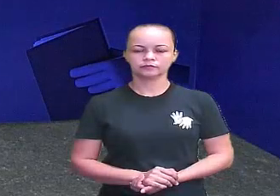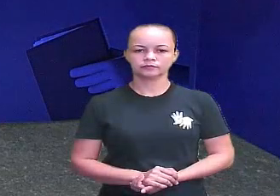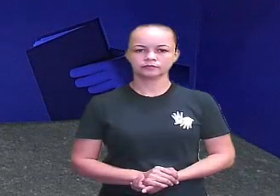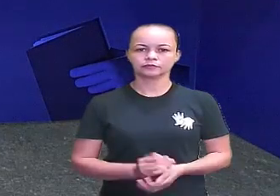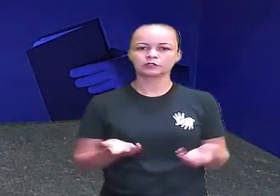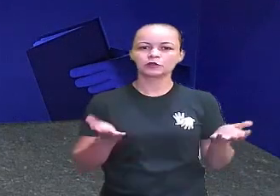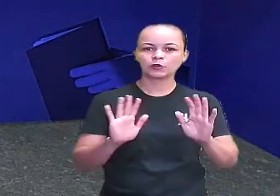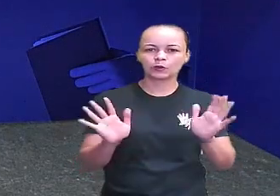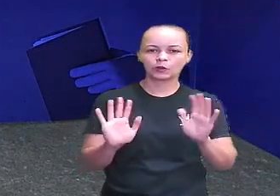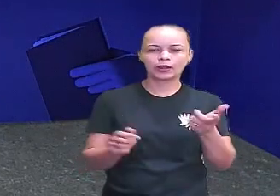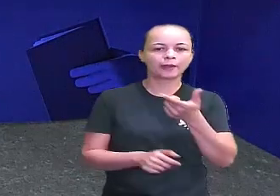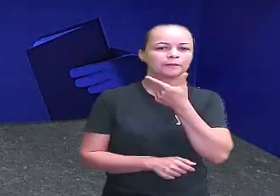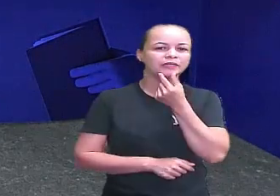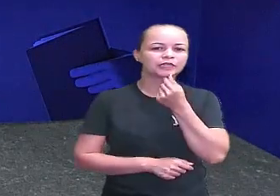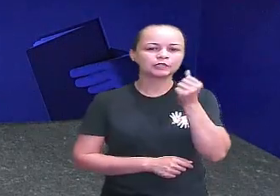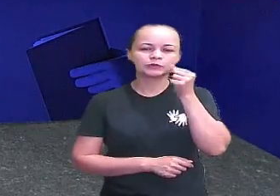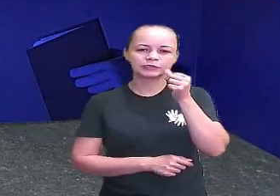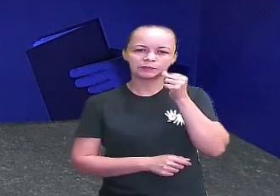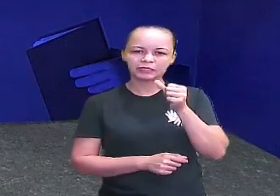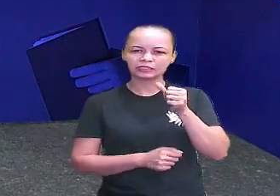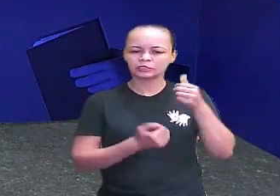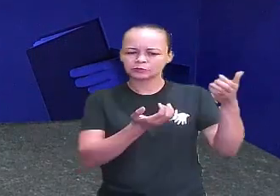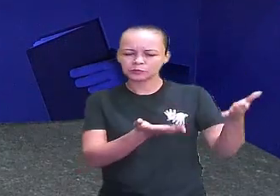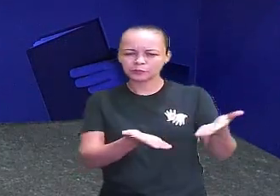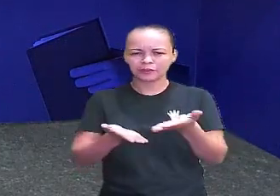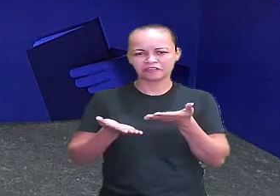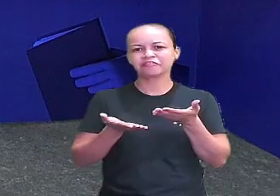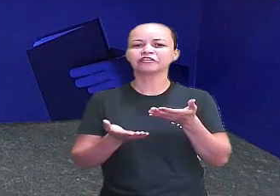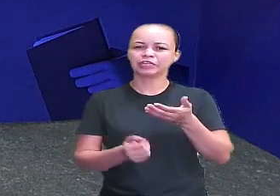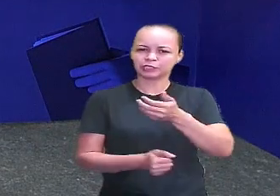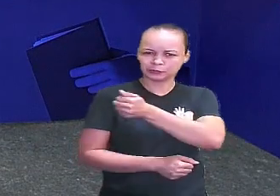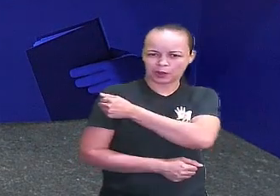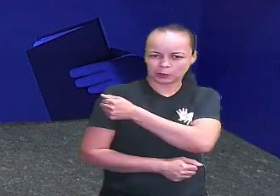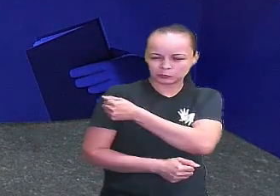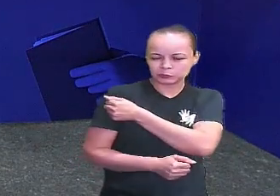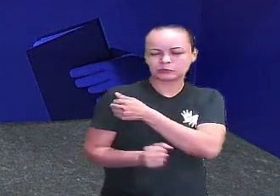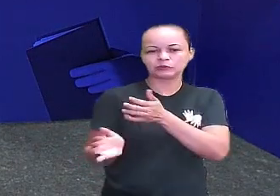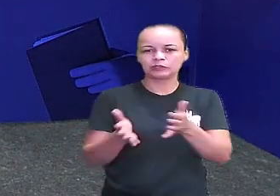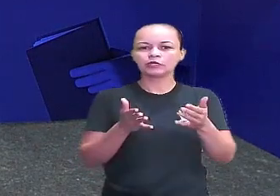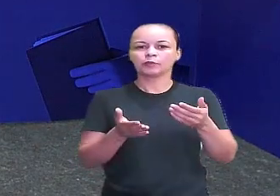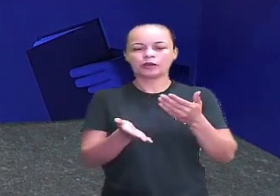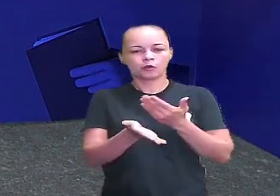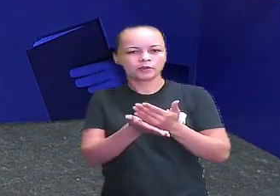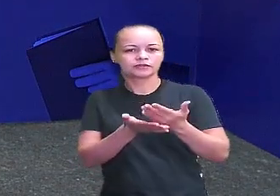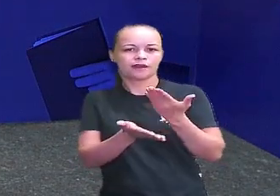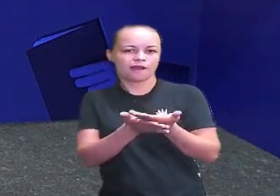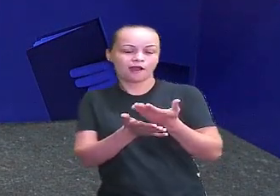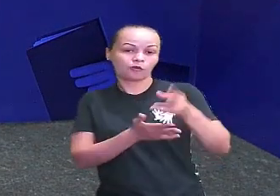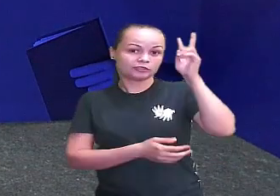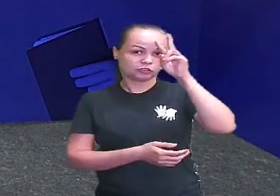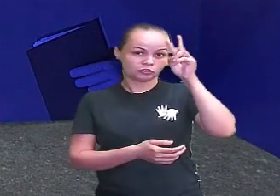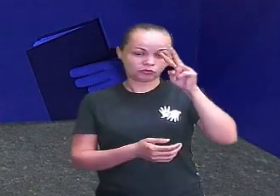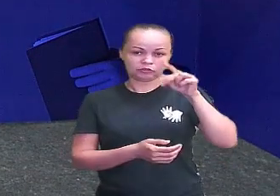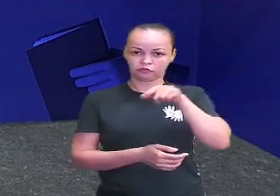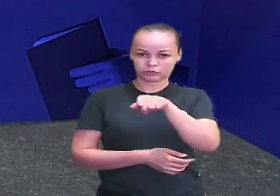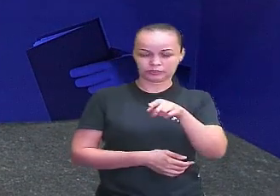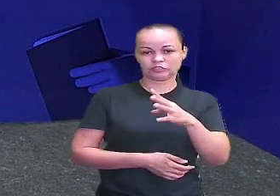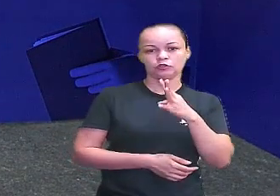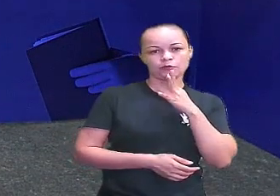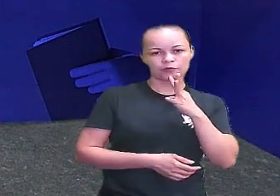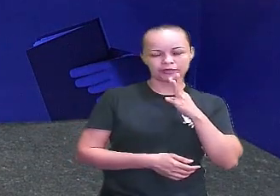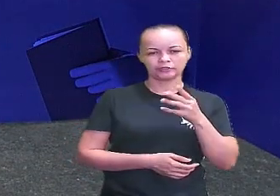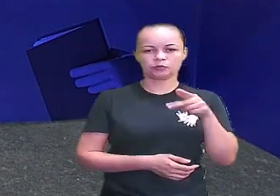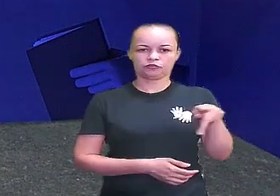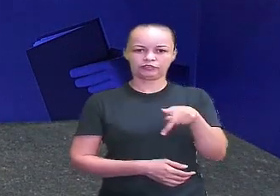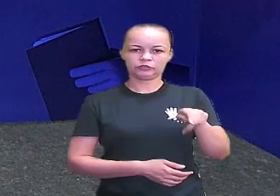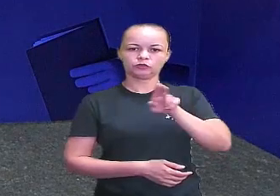Olá, estudantes! Sejam todos e todas muito bem-vindos e muito bem-vindas para mais uma aula de história. Como vocês já bem sabem, eu sou o professor